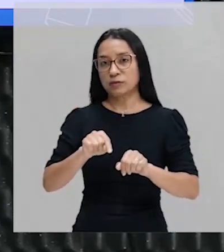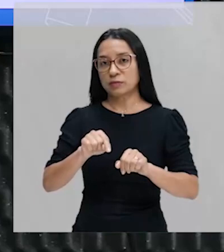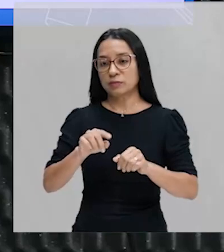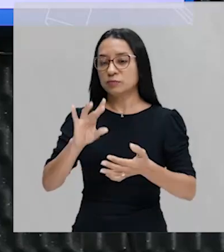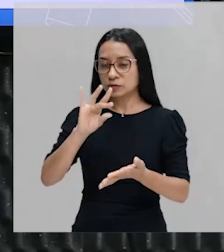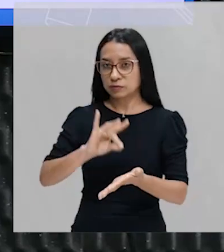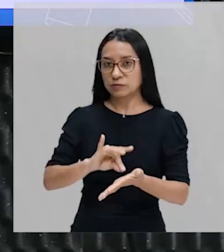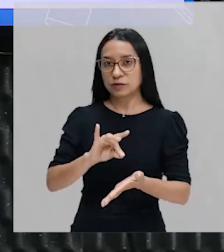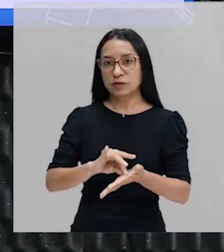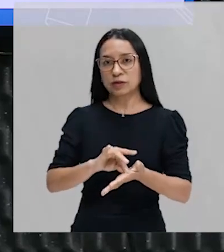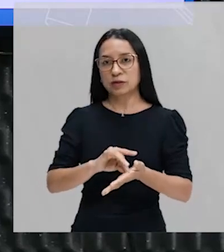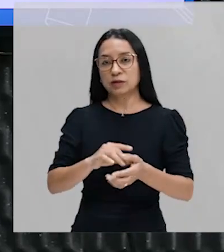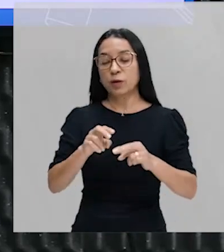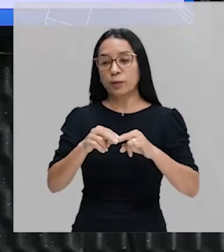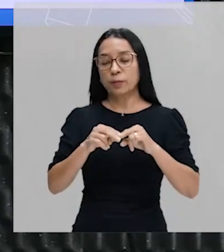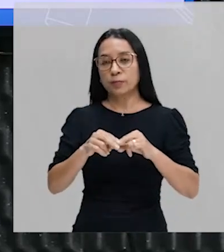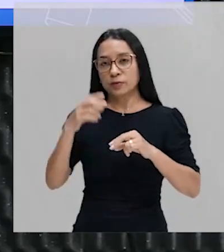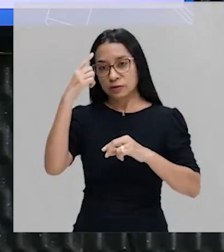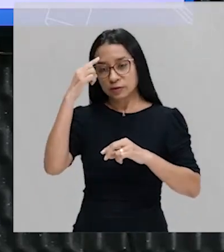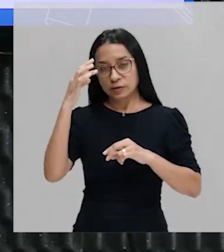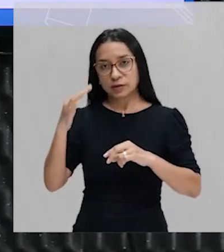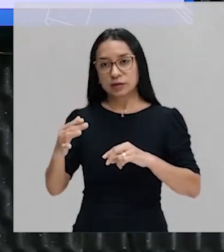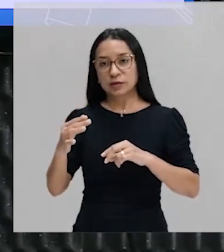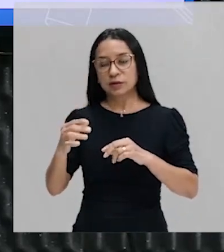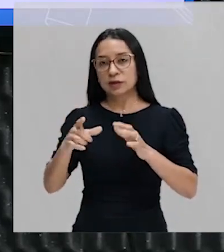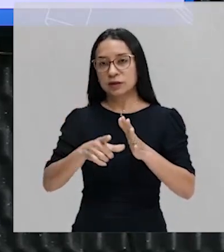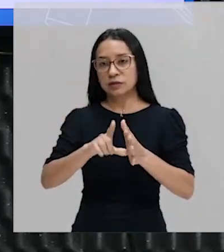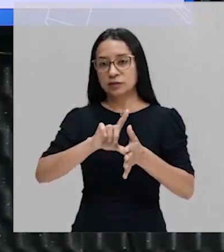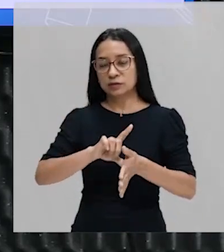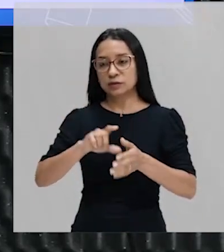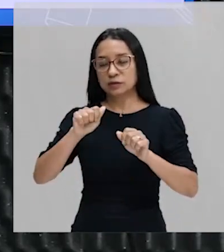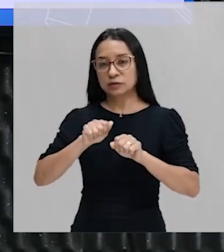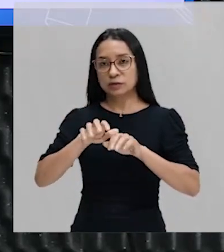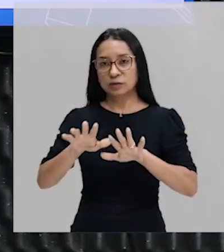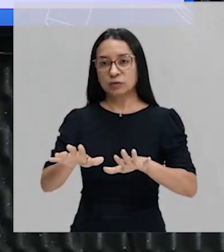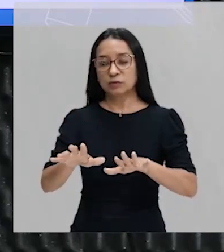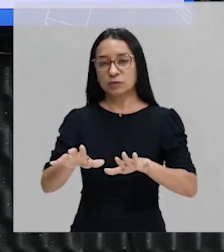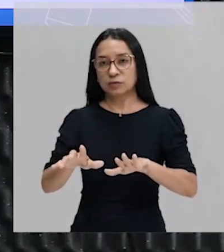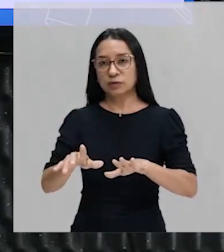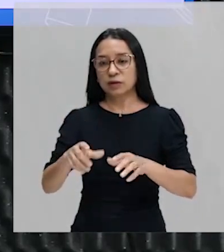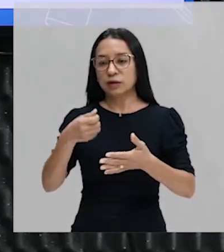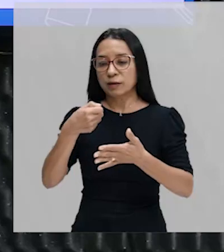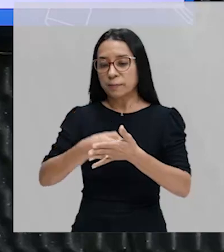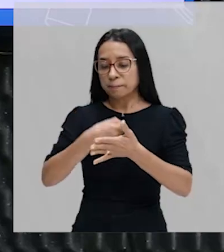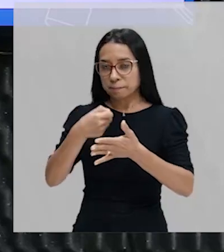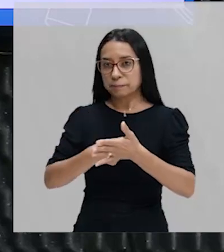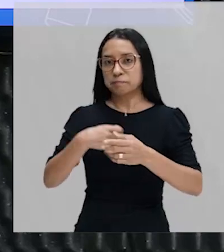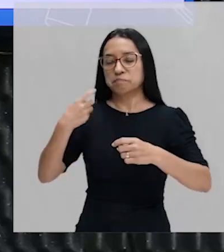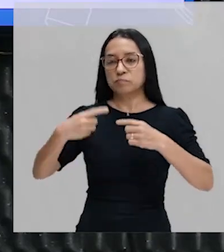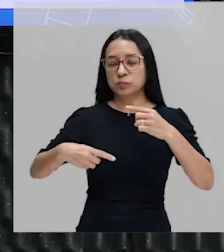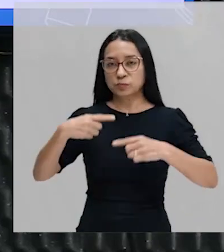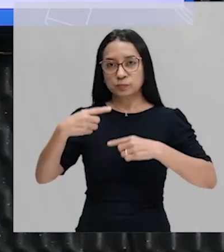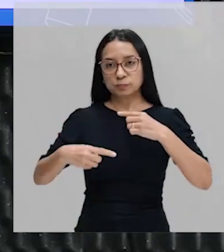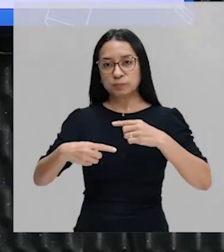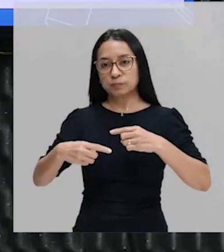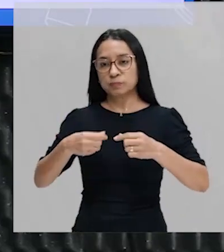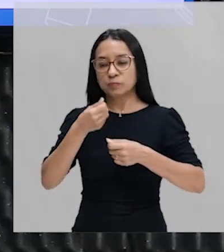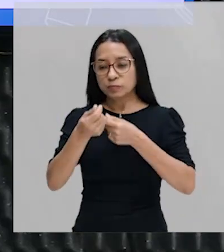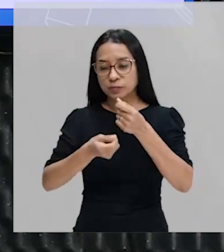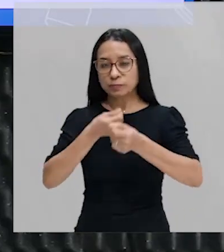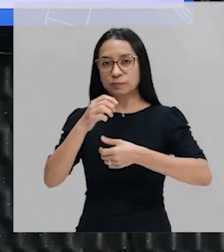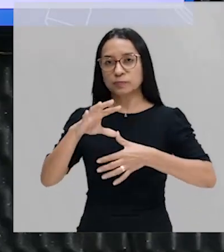mesmo naquele momento, nós já devemos discutir uma economia na América Portuguesa.